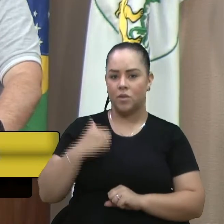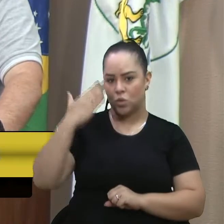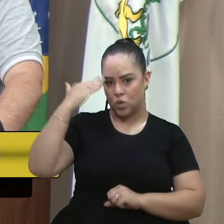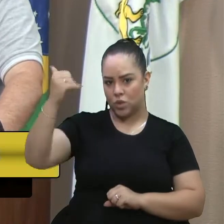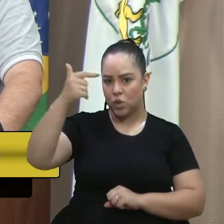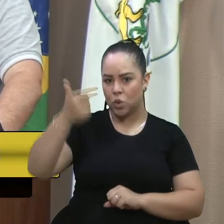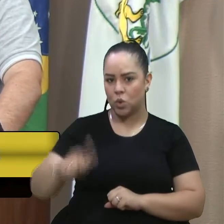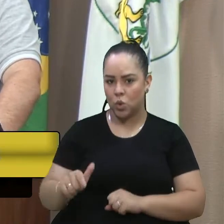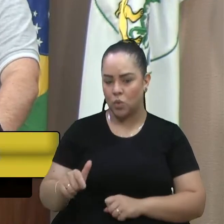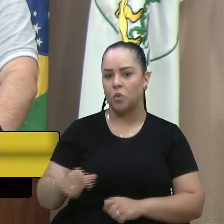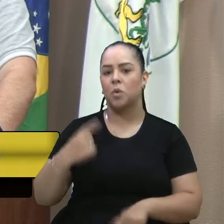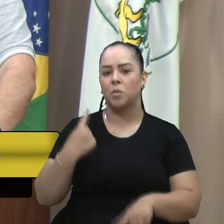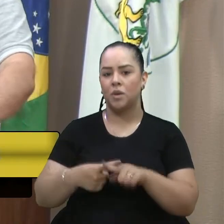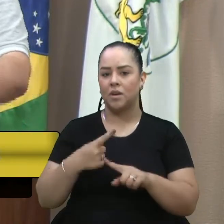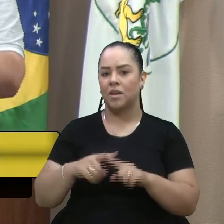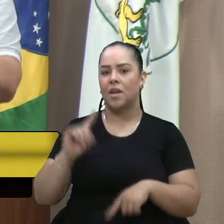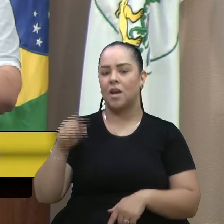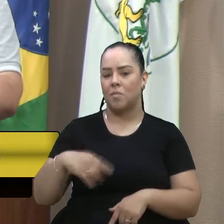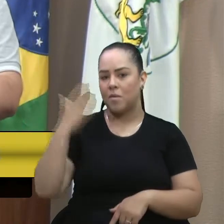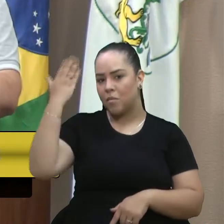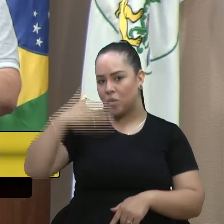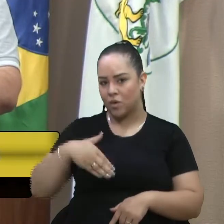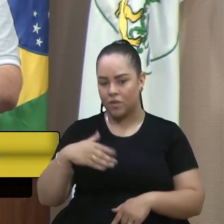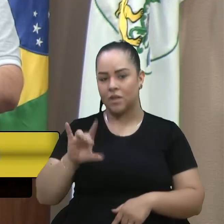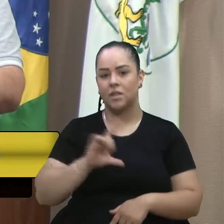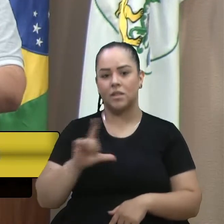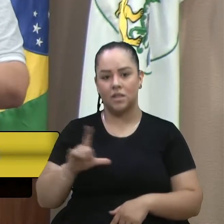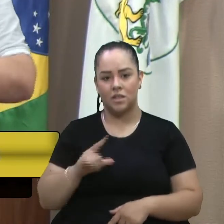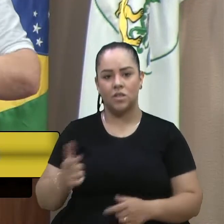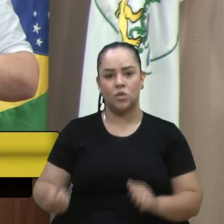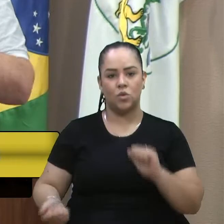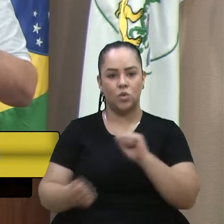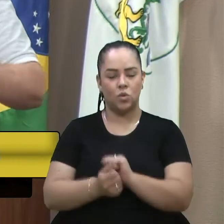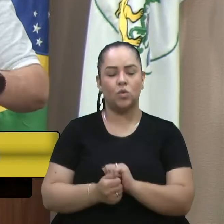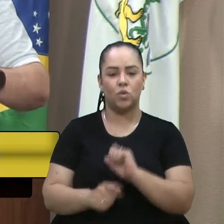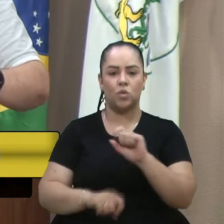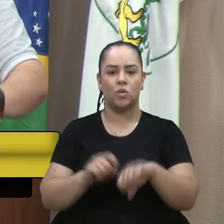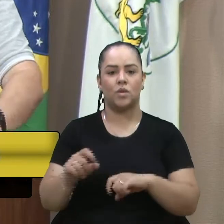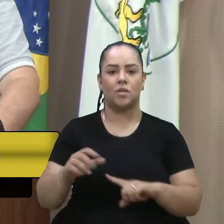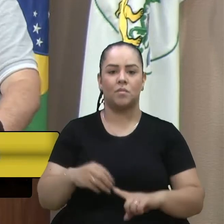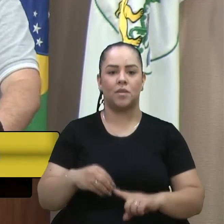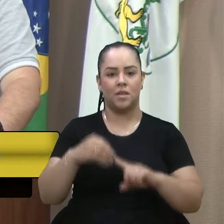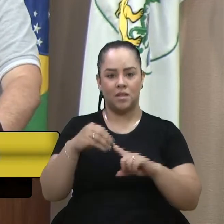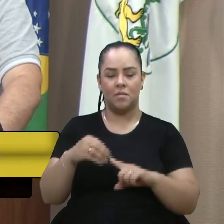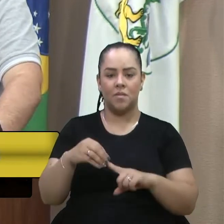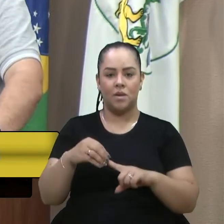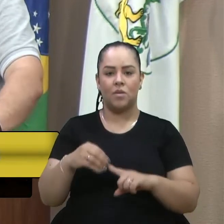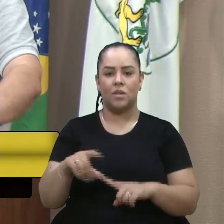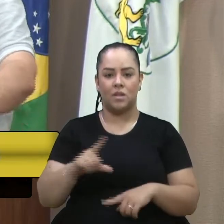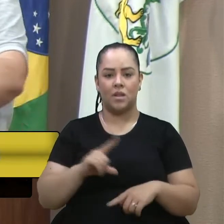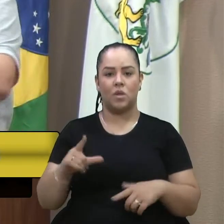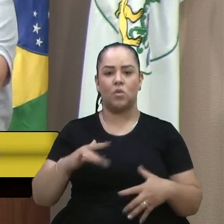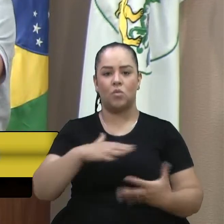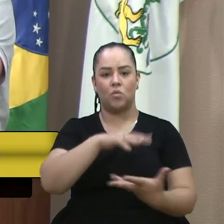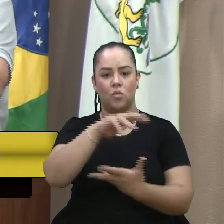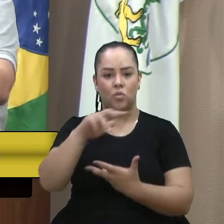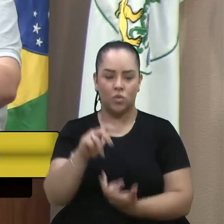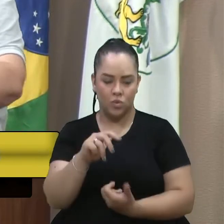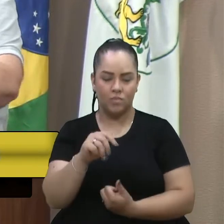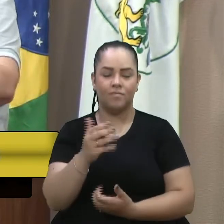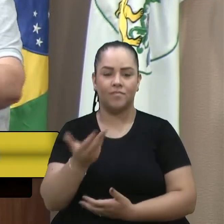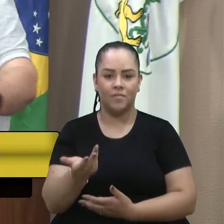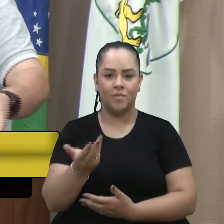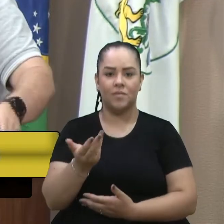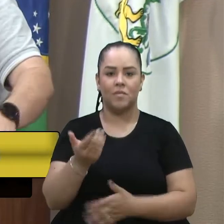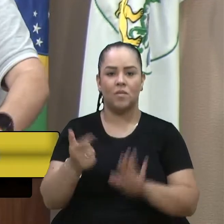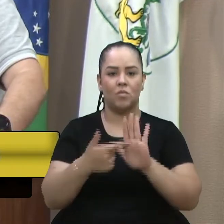porque é uma prova que nasceu consolidada com a chancela das principais Ultra Maratonas do mundo. Então, que coloca toda